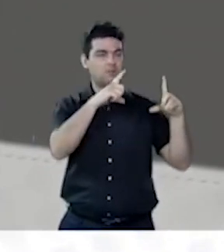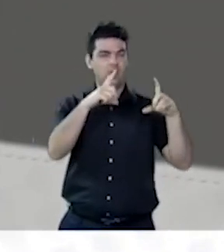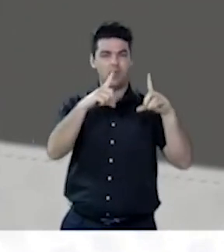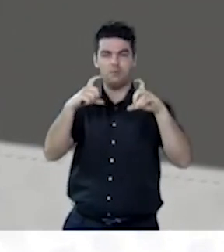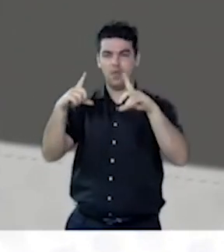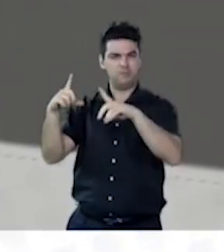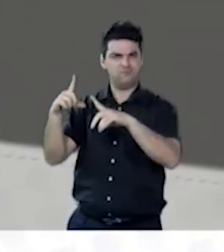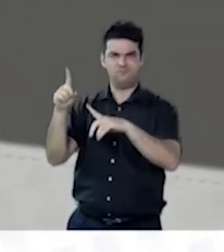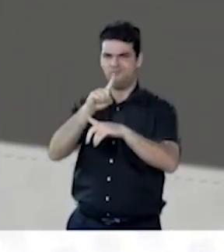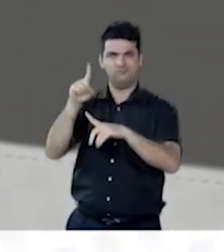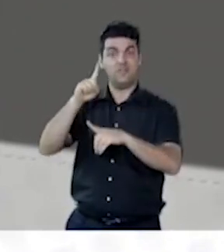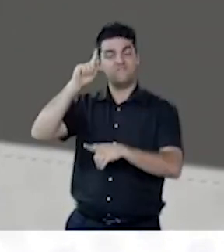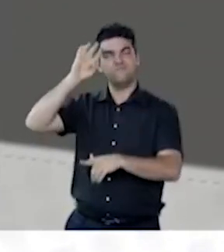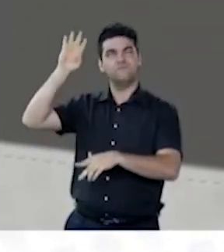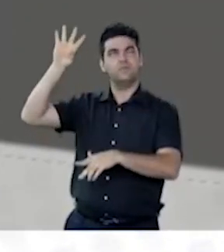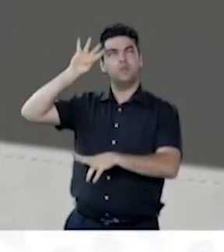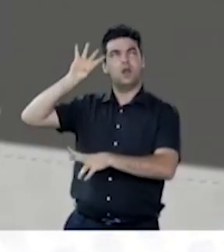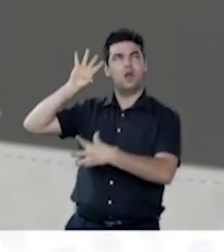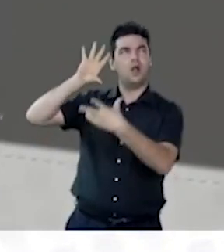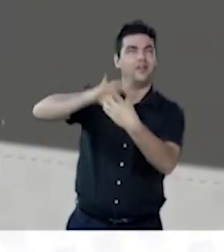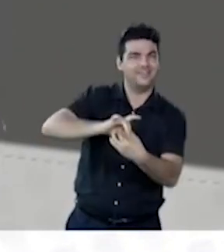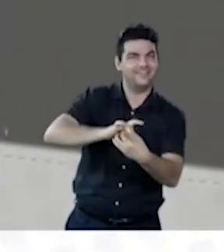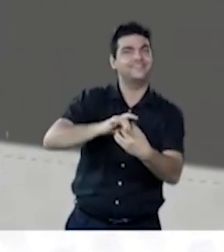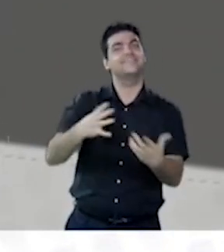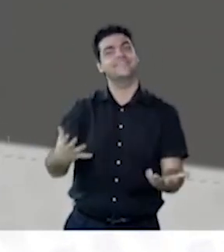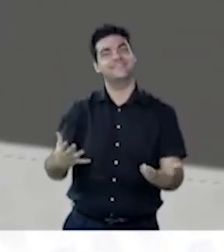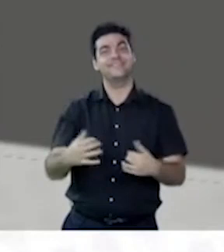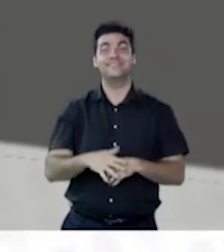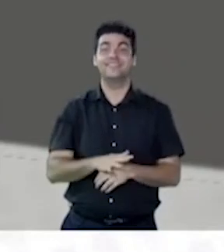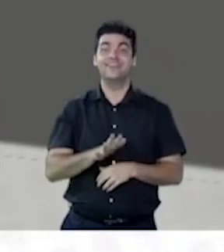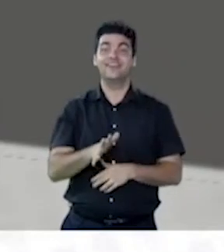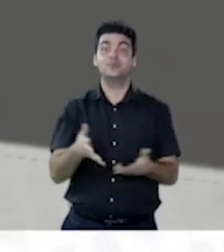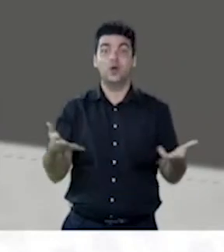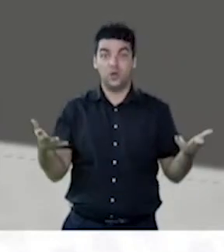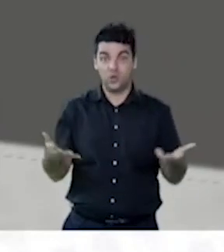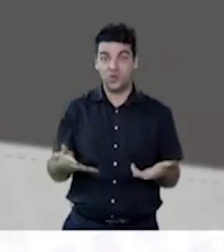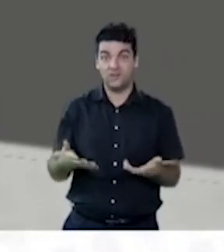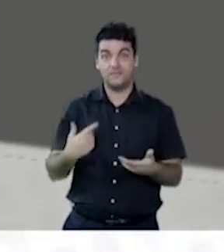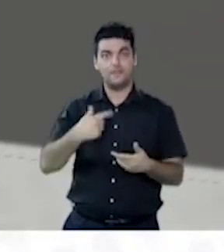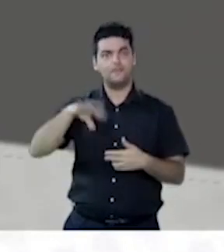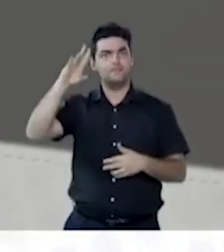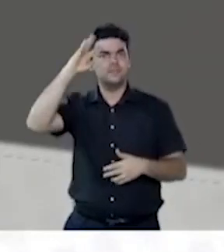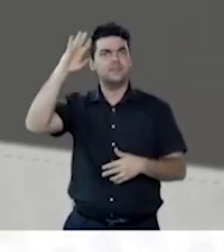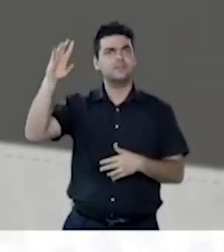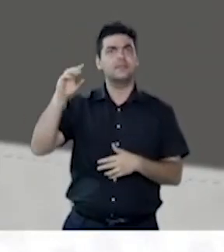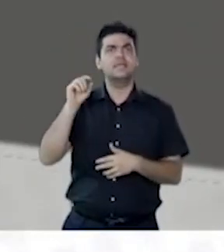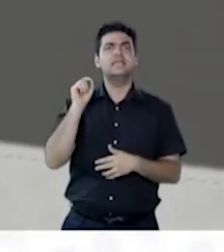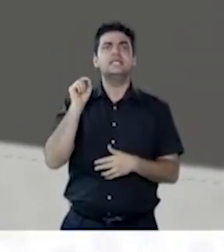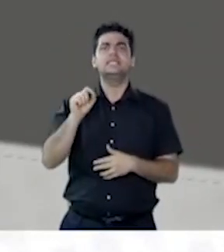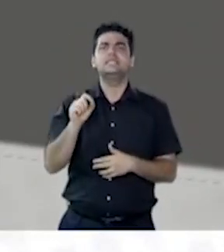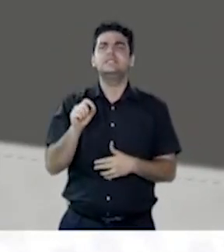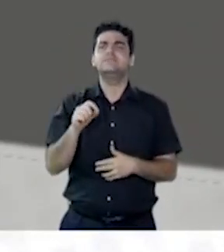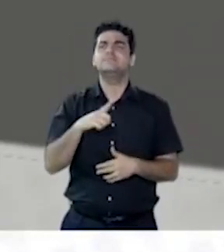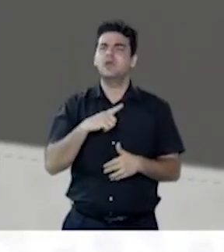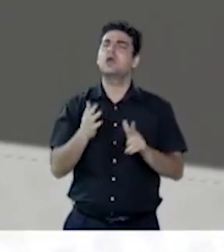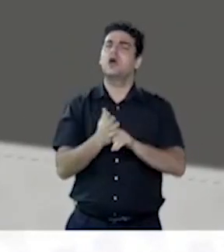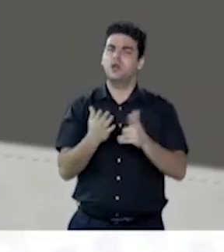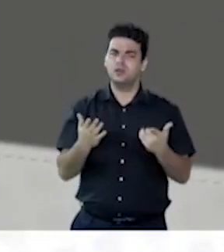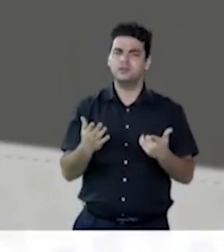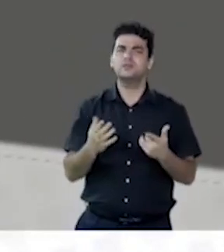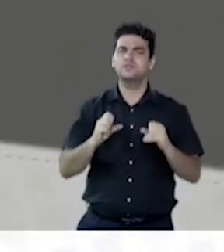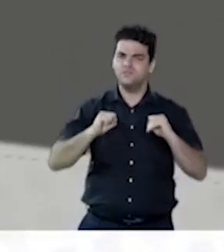dos momentos mais difíceis. Nós temos, e é imperativo reconhecer, ainda uma agenda